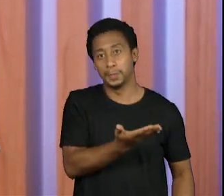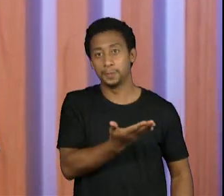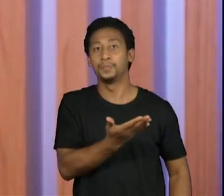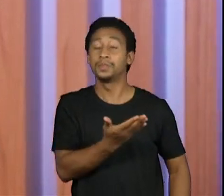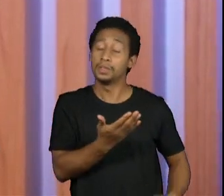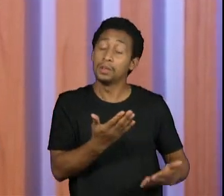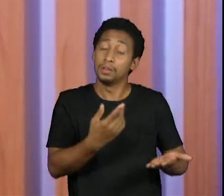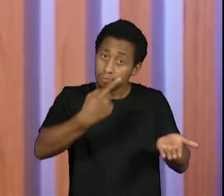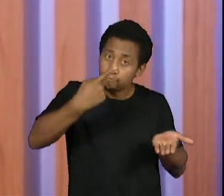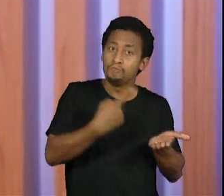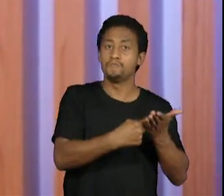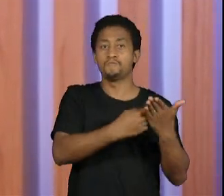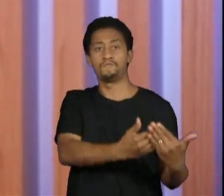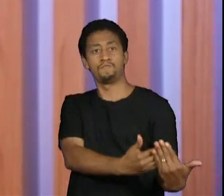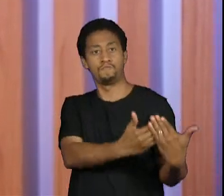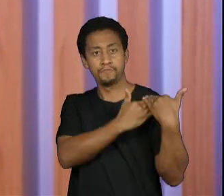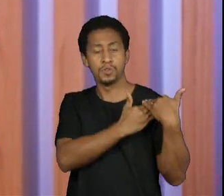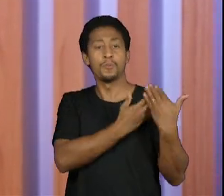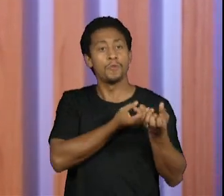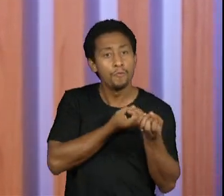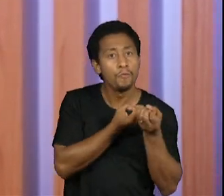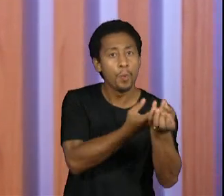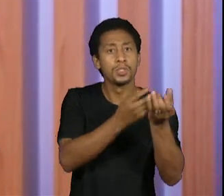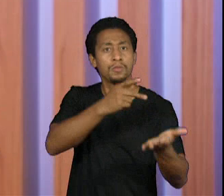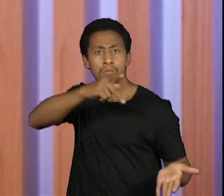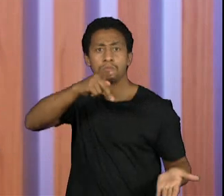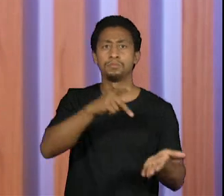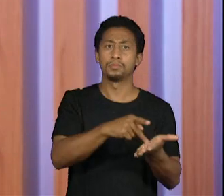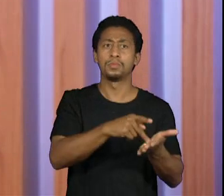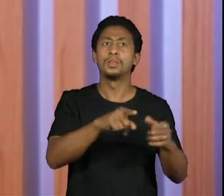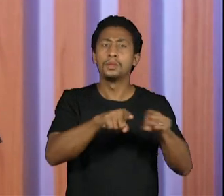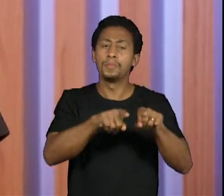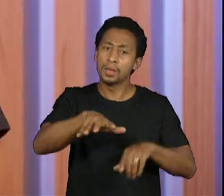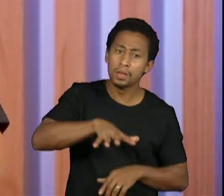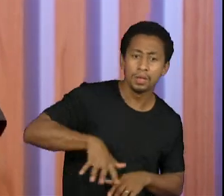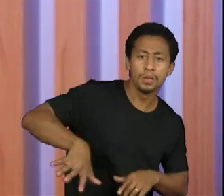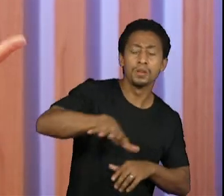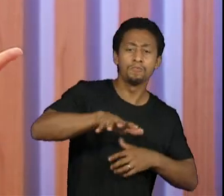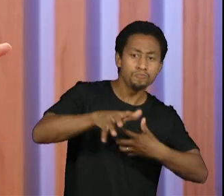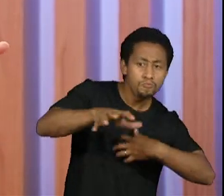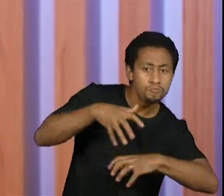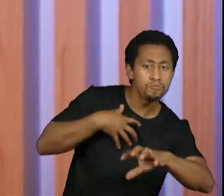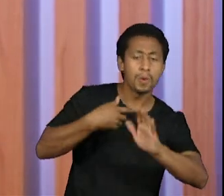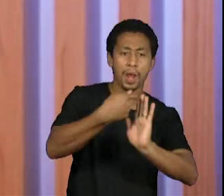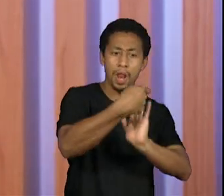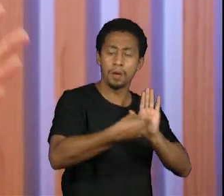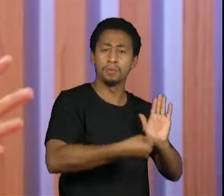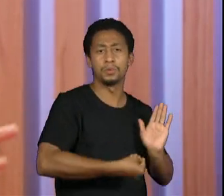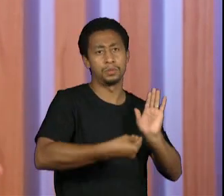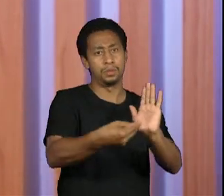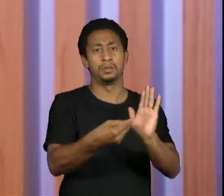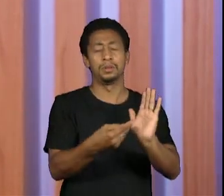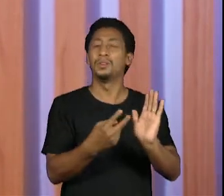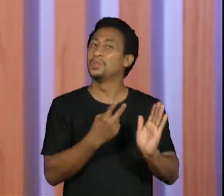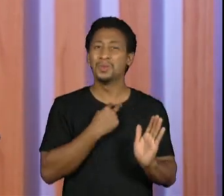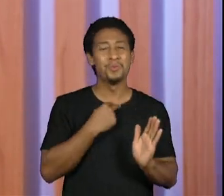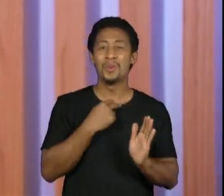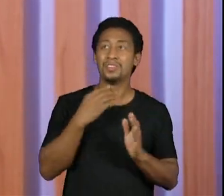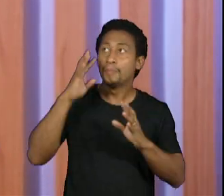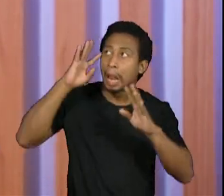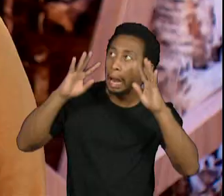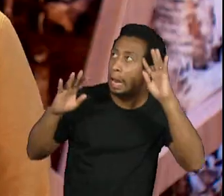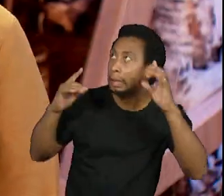tem que ter um compromisso muito grande com o fato, com o olhar para a realidade. E não pode dar espaço para teorias